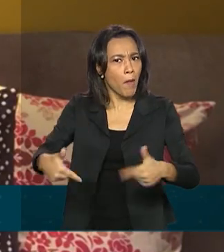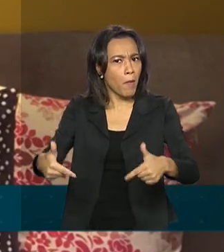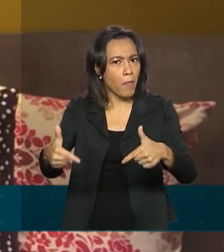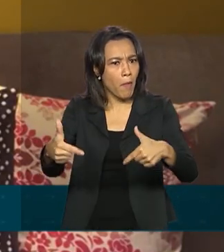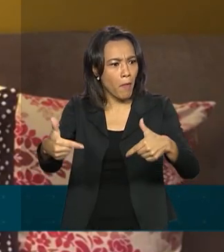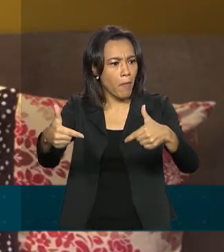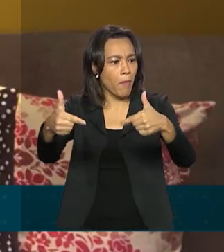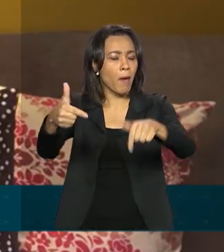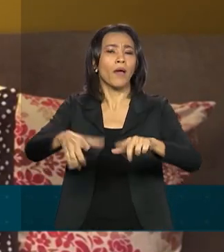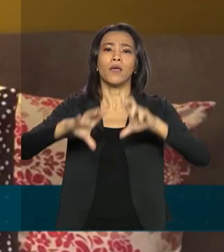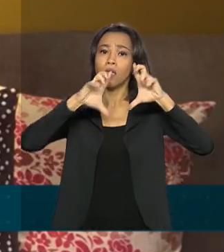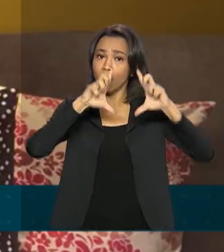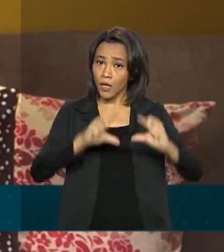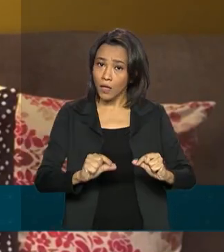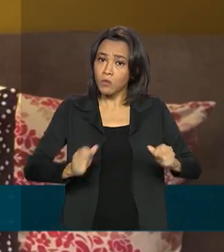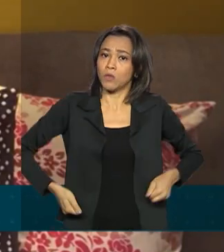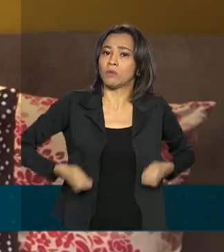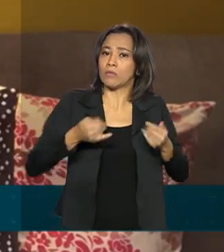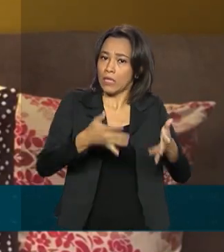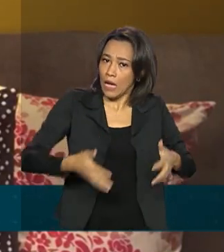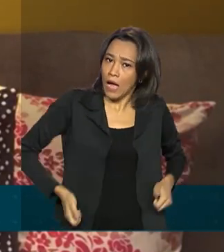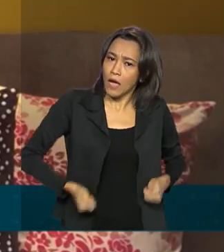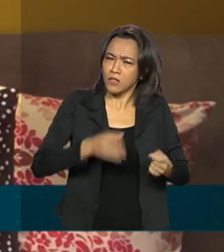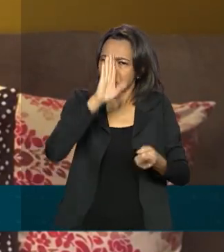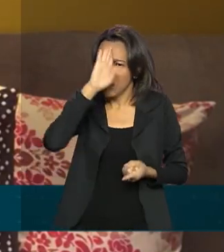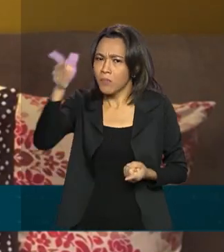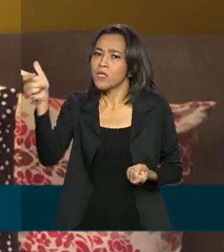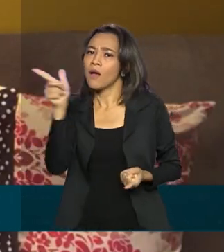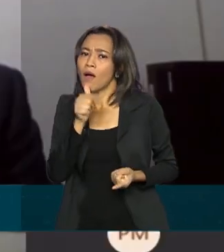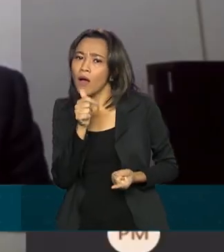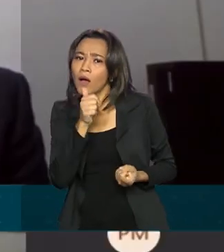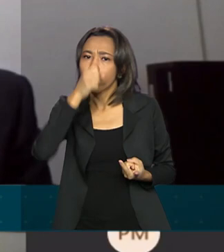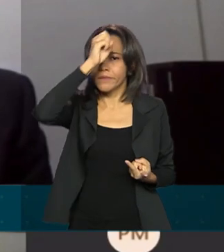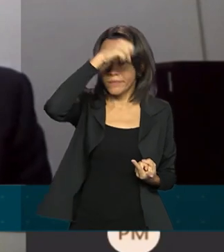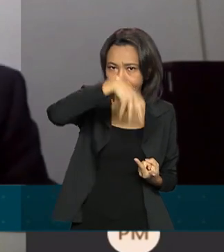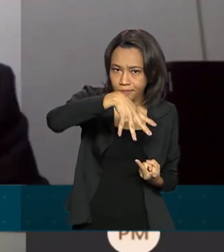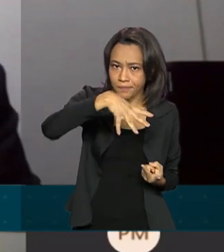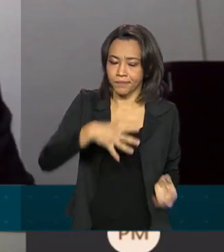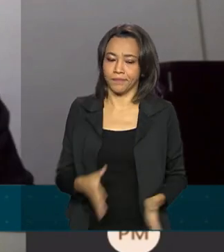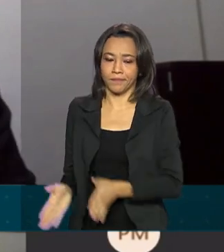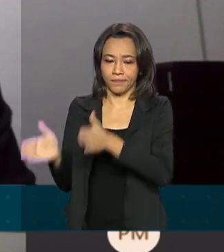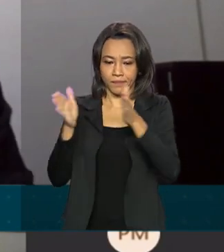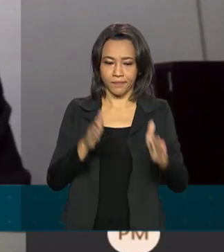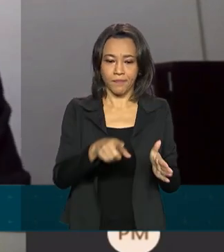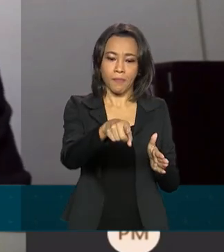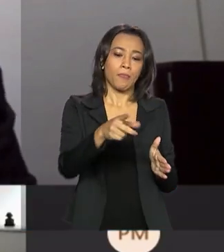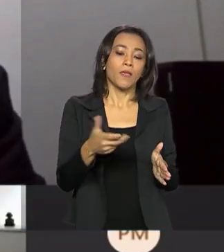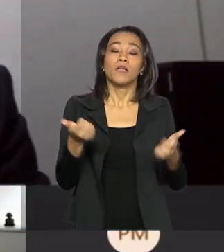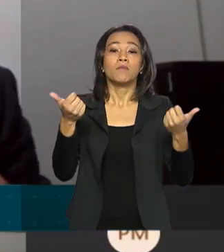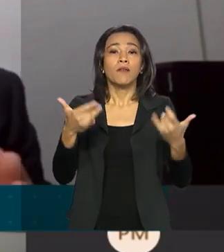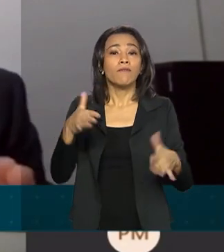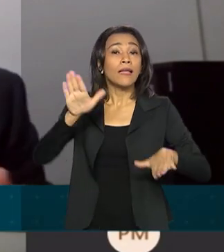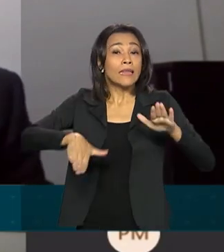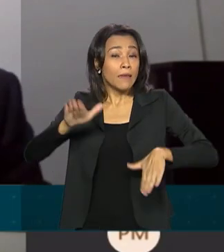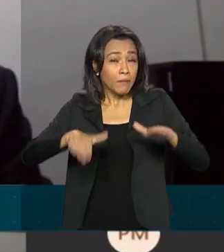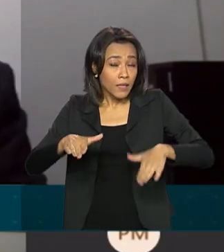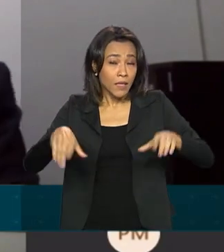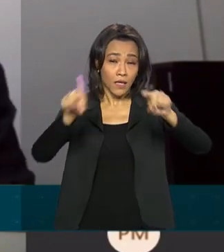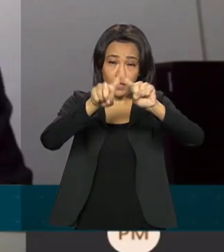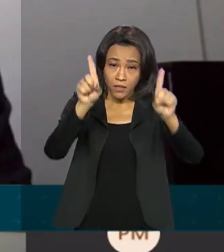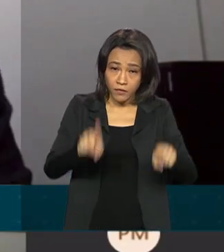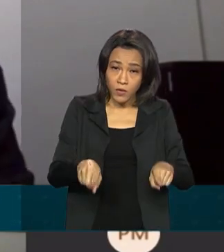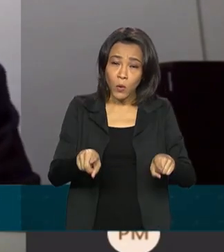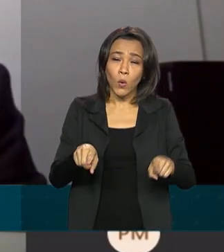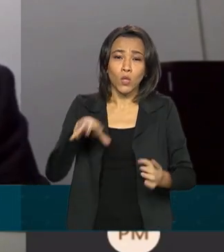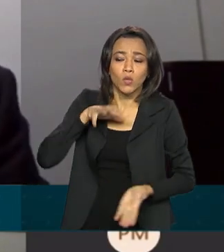redução dos gastos, especialmente água e energia. A depender do volume de servidores de uma determinada